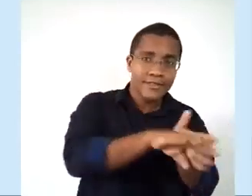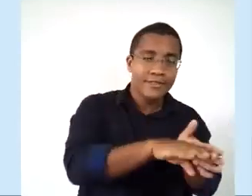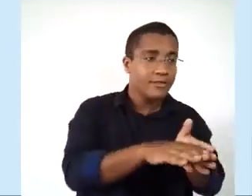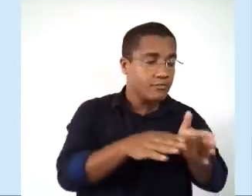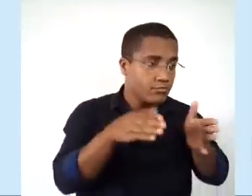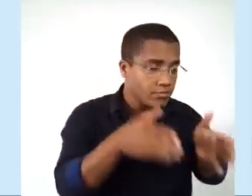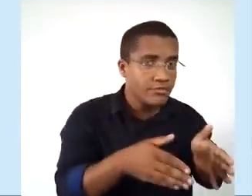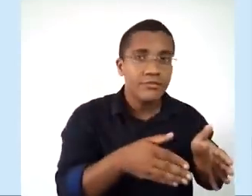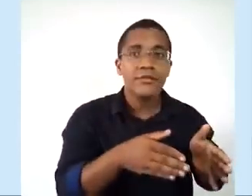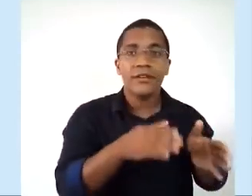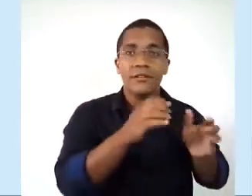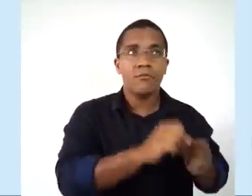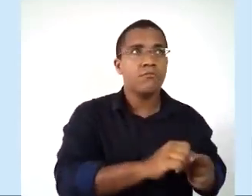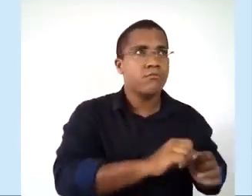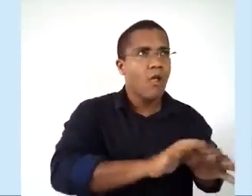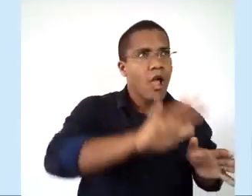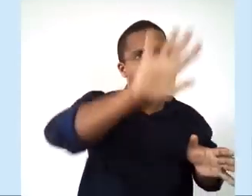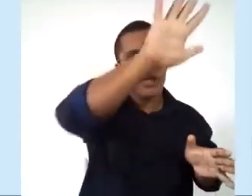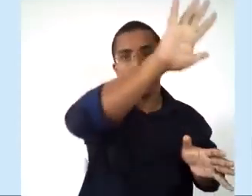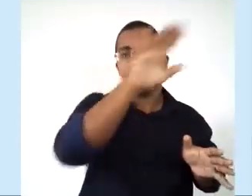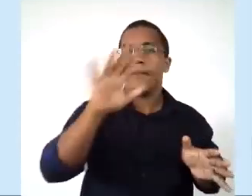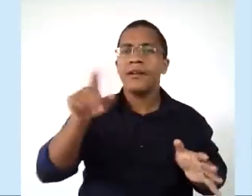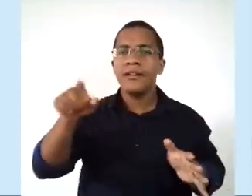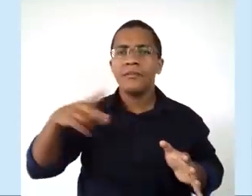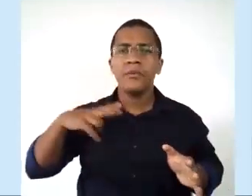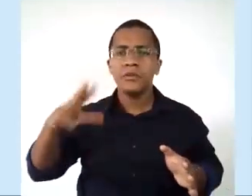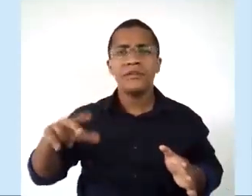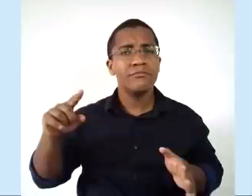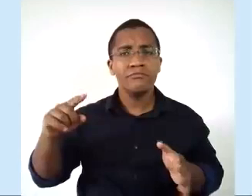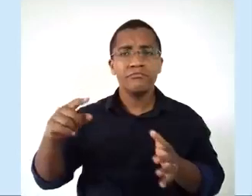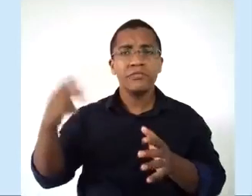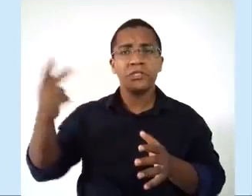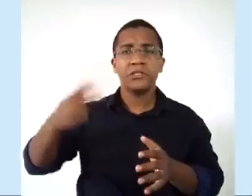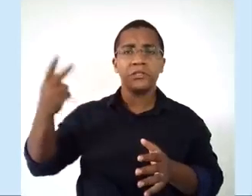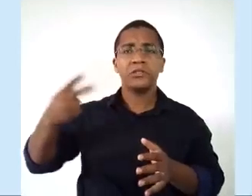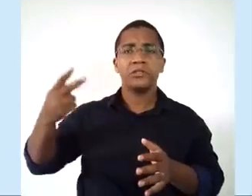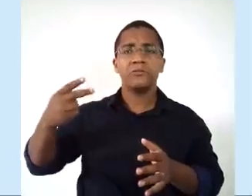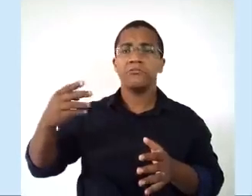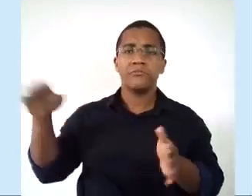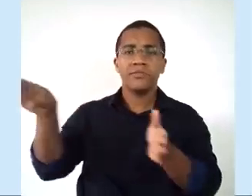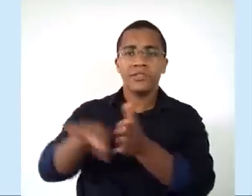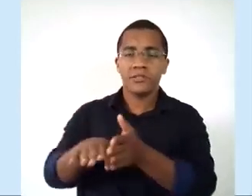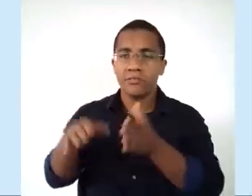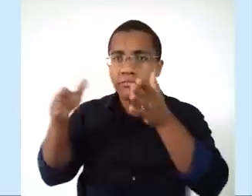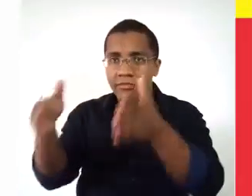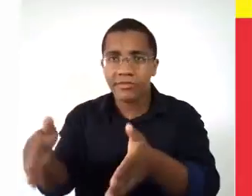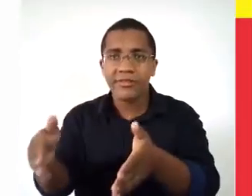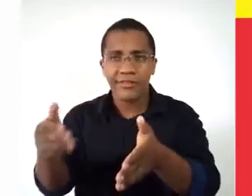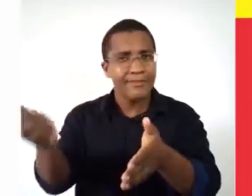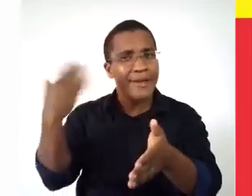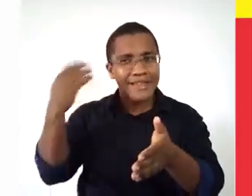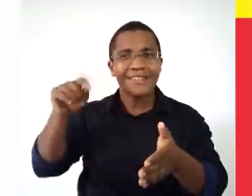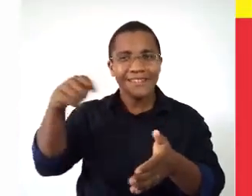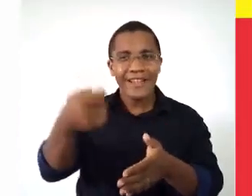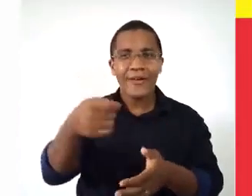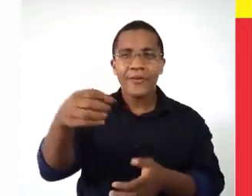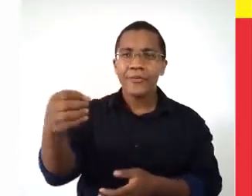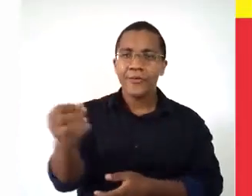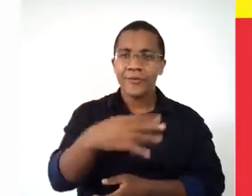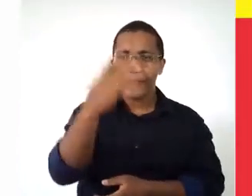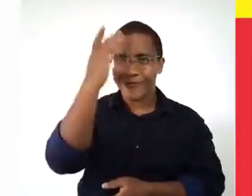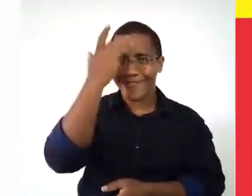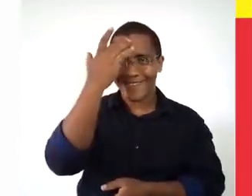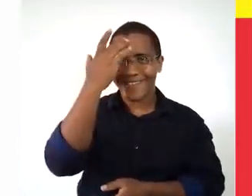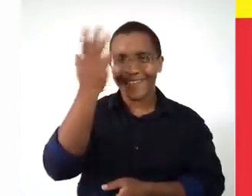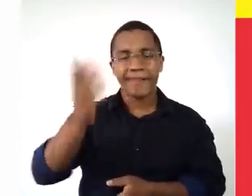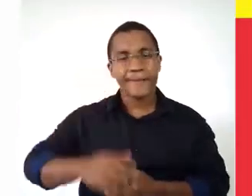tiveram ainda a noção do tamanho das Américas, tá? Que eles chamavam antigamente de as Novas Índias. Eu trouxe pra vocês a imagem na tela,